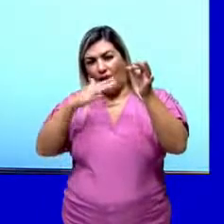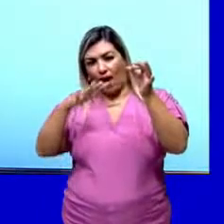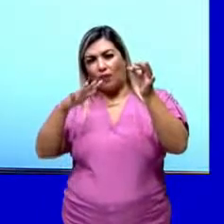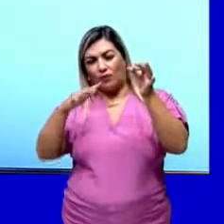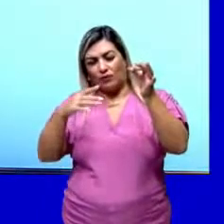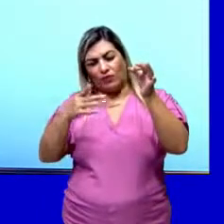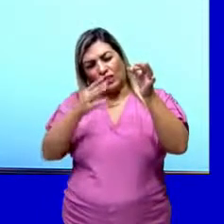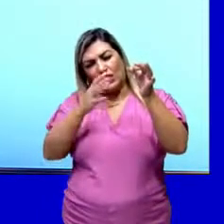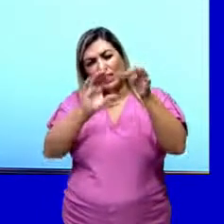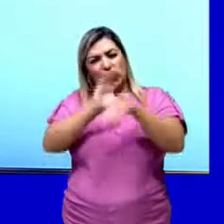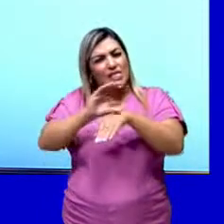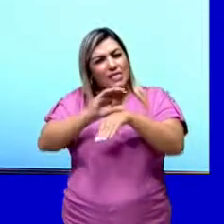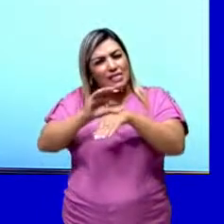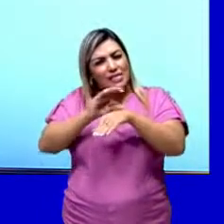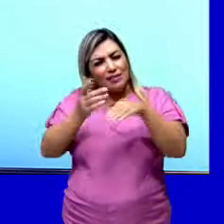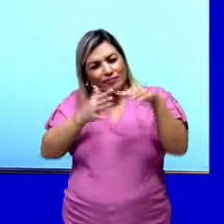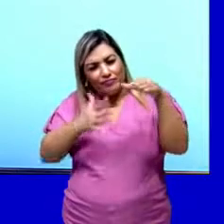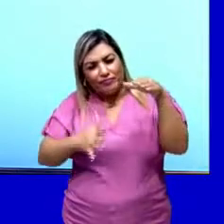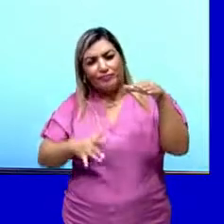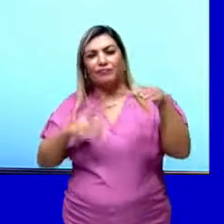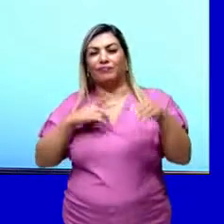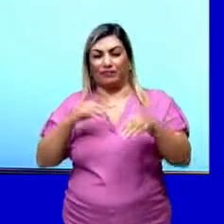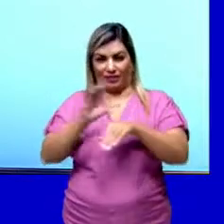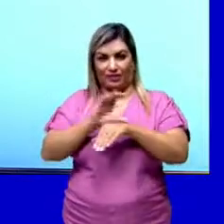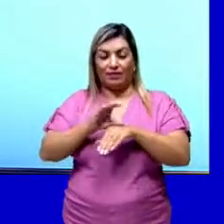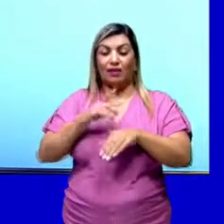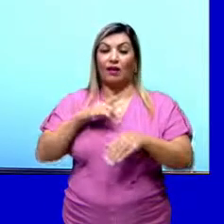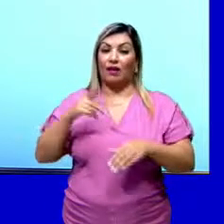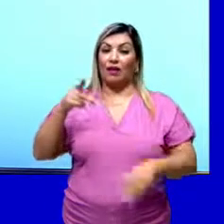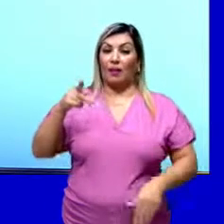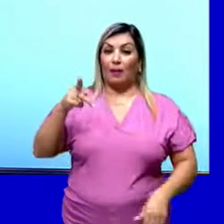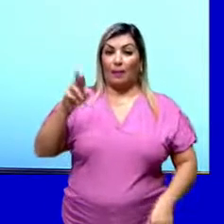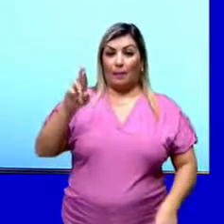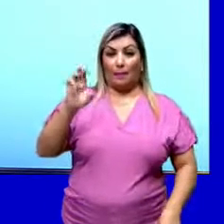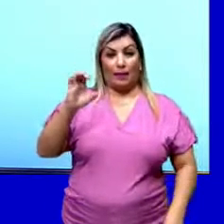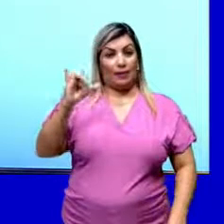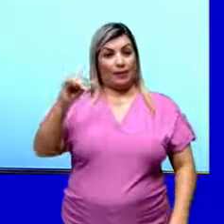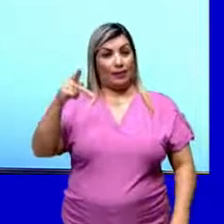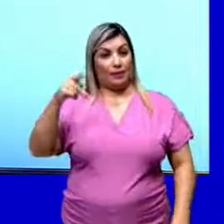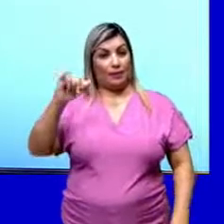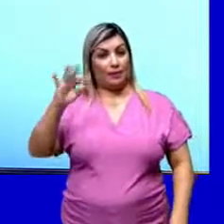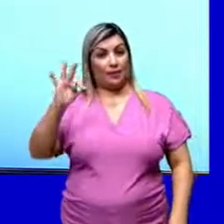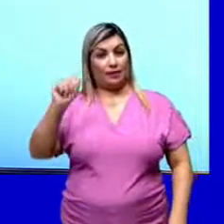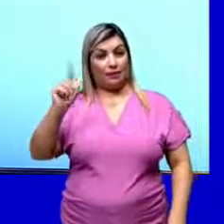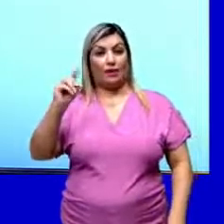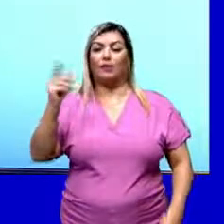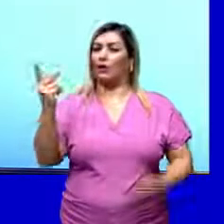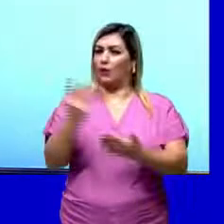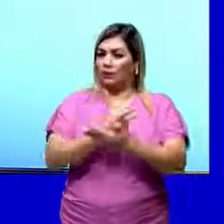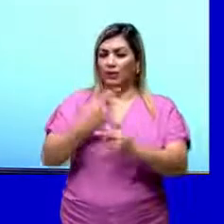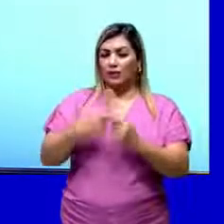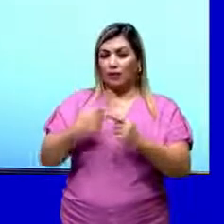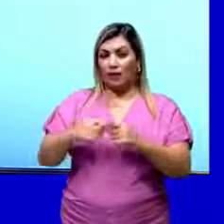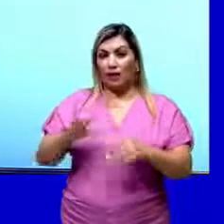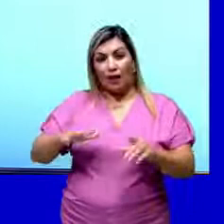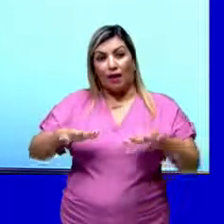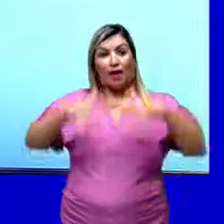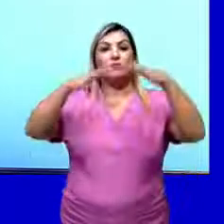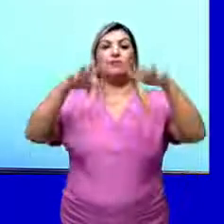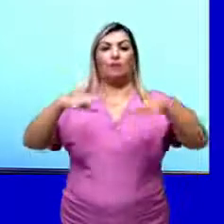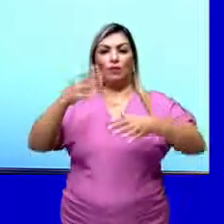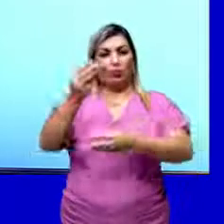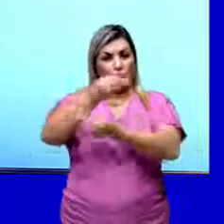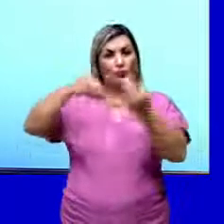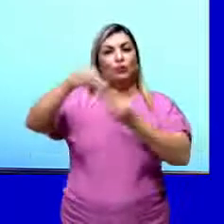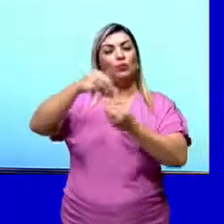turva. E há a formação de um precipitado. Isso ocorre devido aqui à reação de dupla